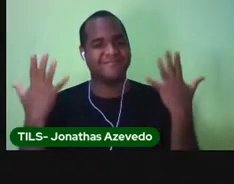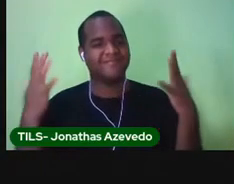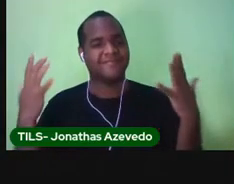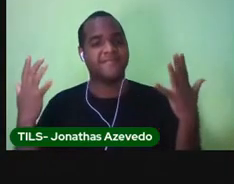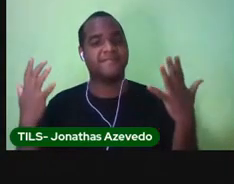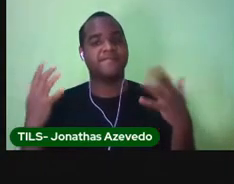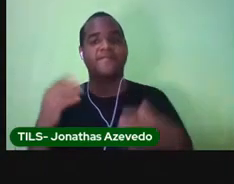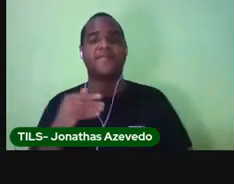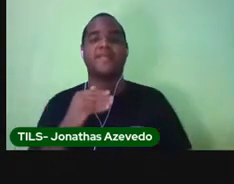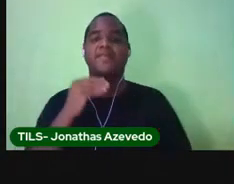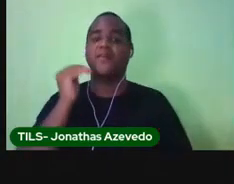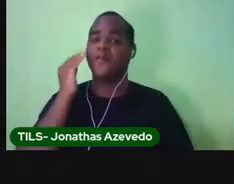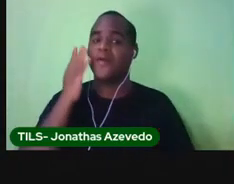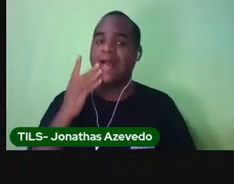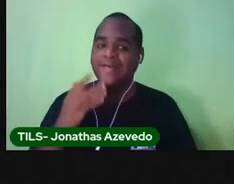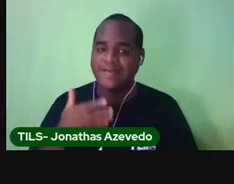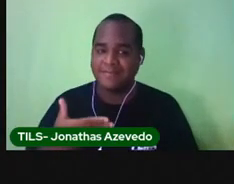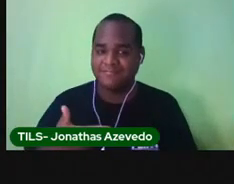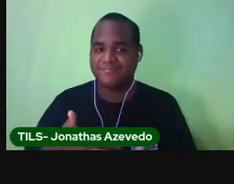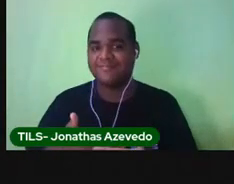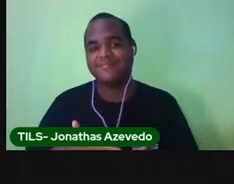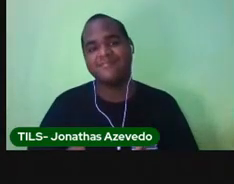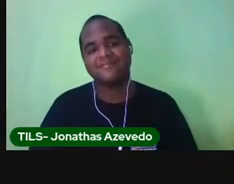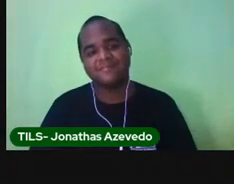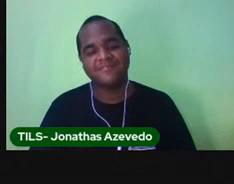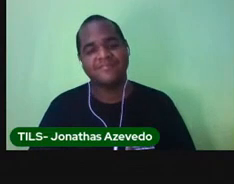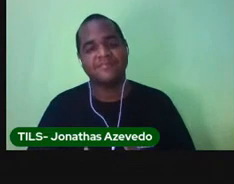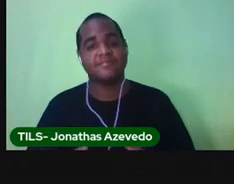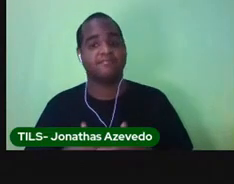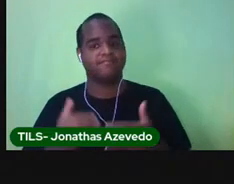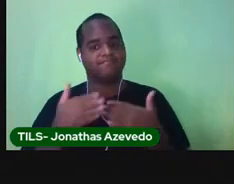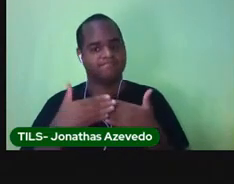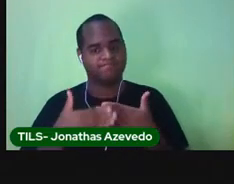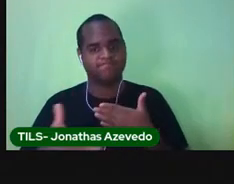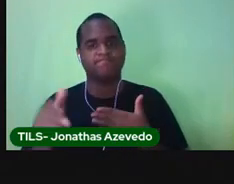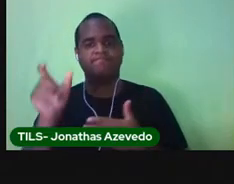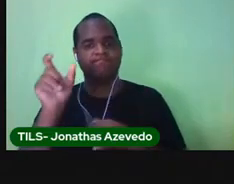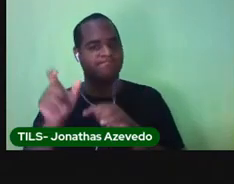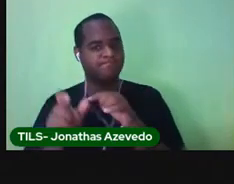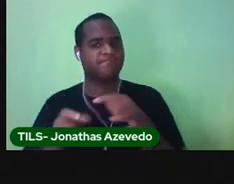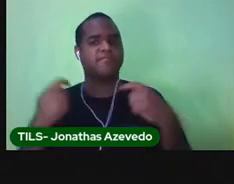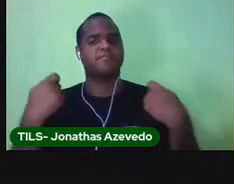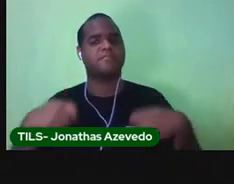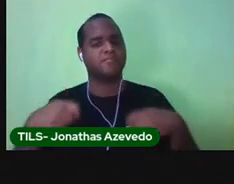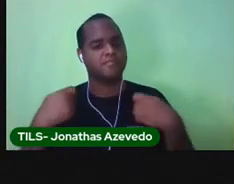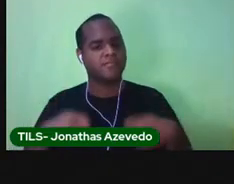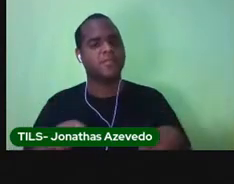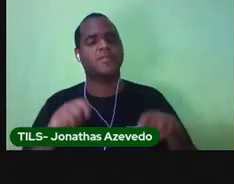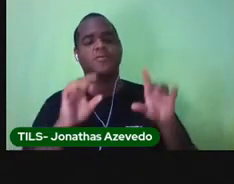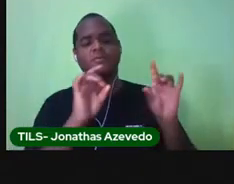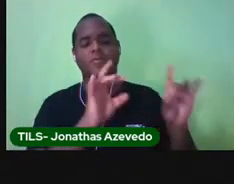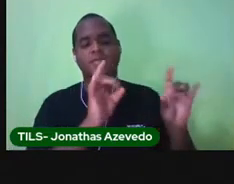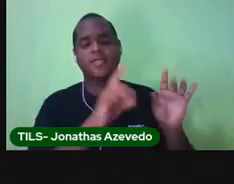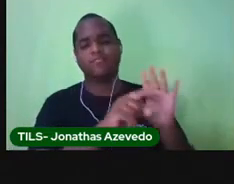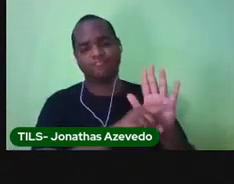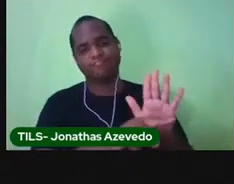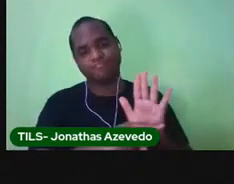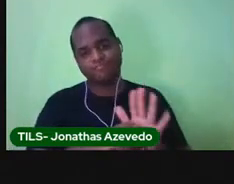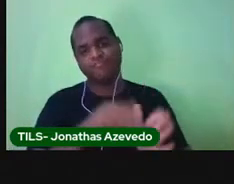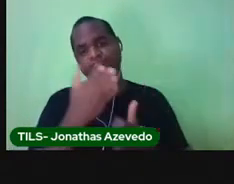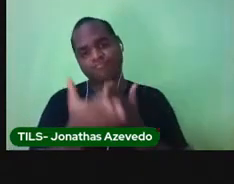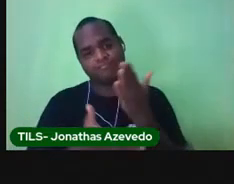bem. Você está na infância. Durante esta fase, o ser humano necessita de muitos cuidados